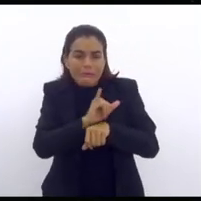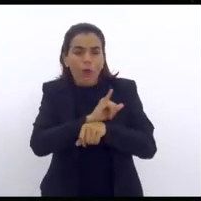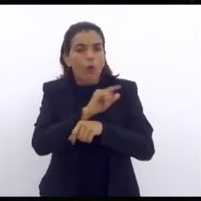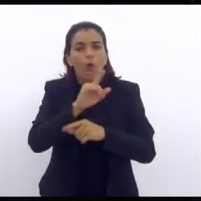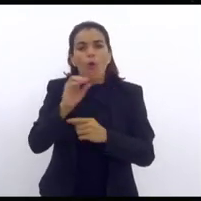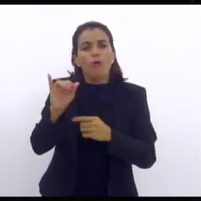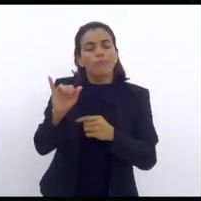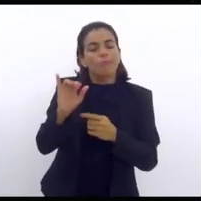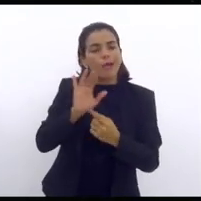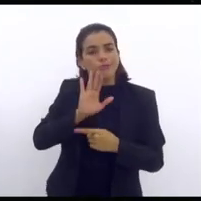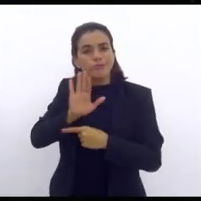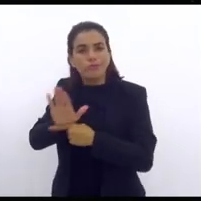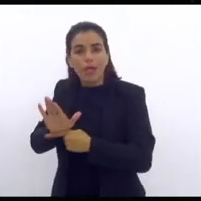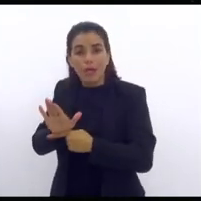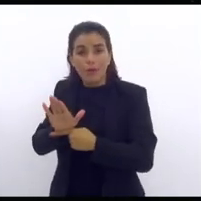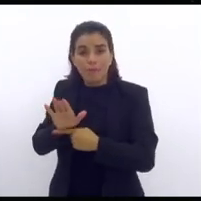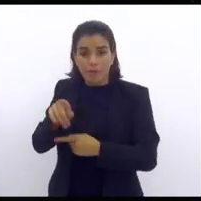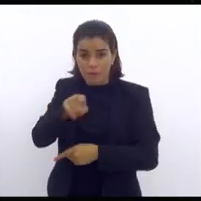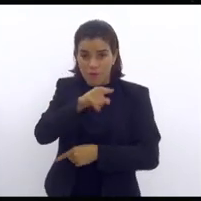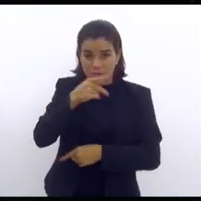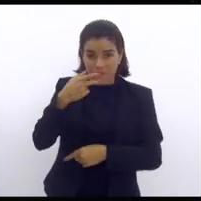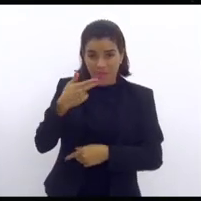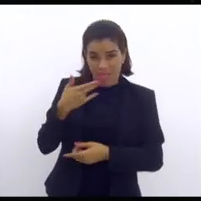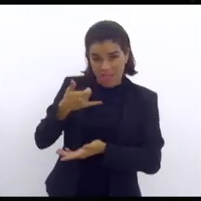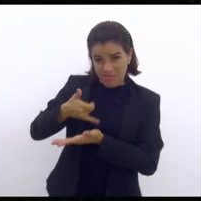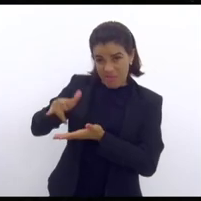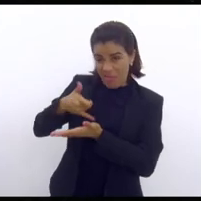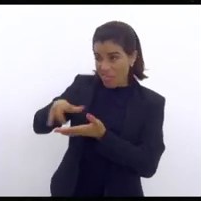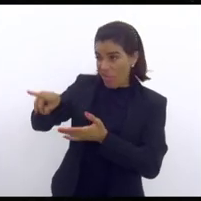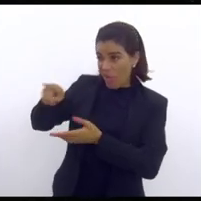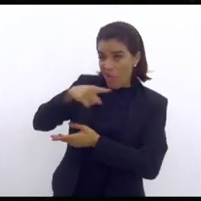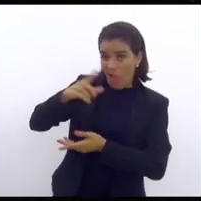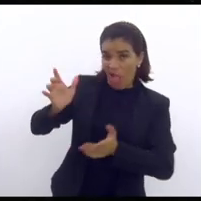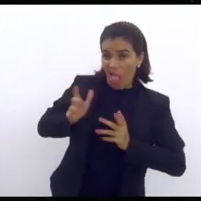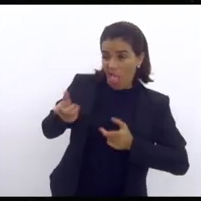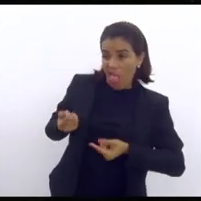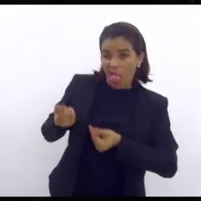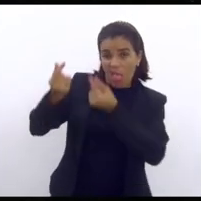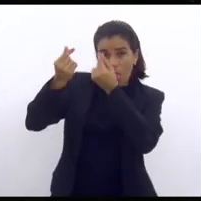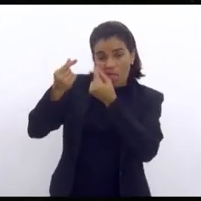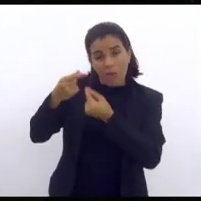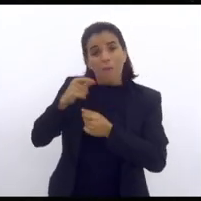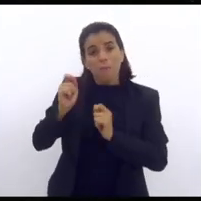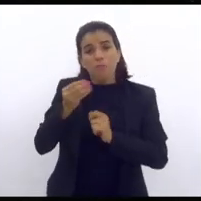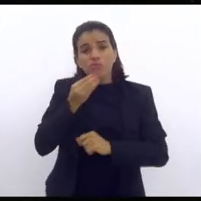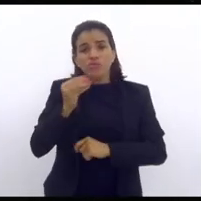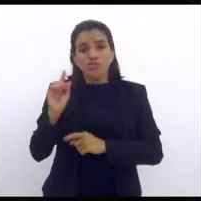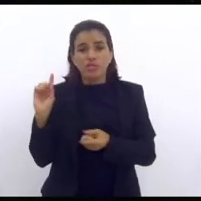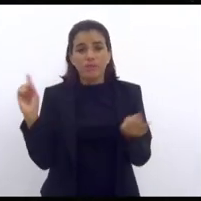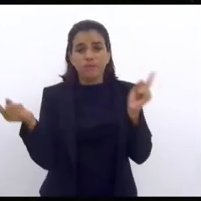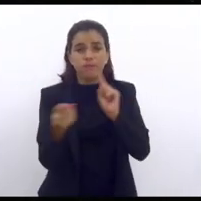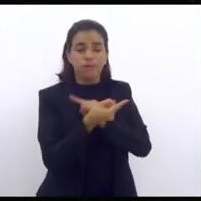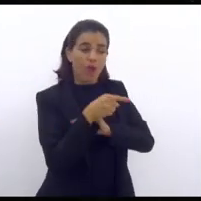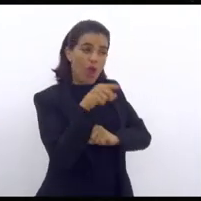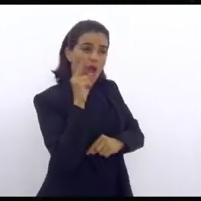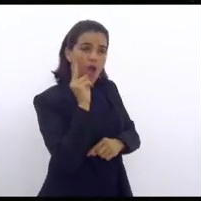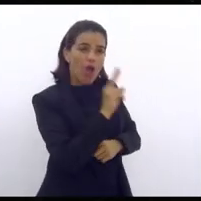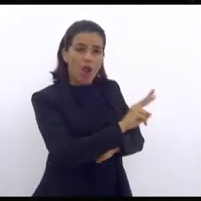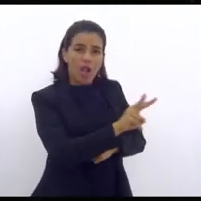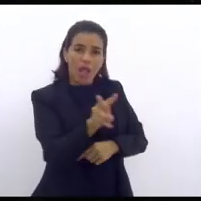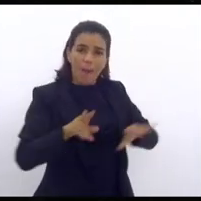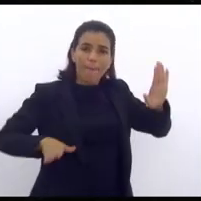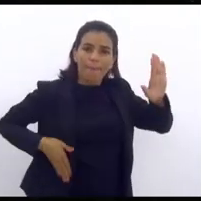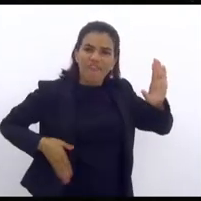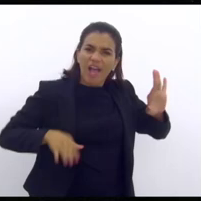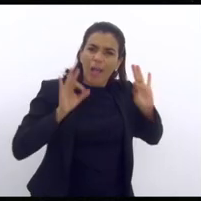de você chamar pessoas que você não conhece de cheirador de pó, eu acho que você tinha que chamar vagabundo de vagabundo. Ainda fica torcendo para encontrar